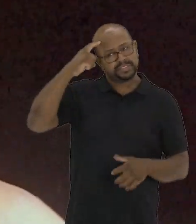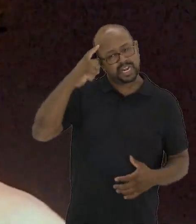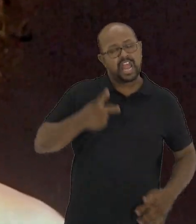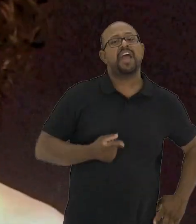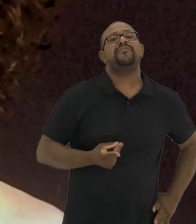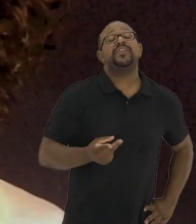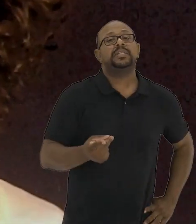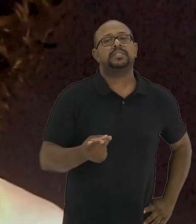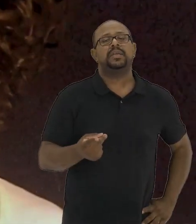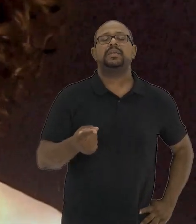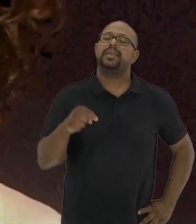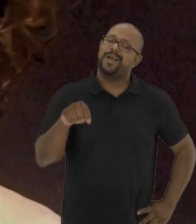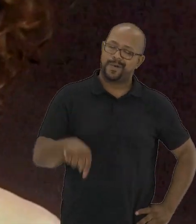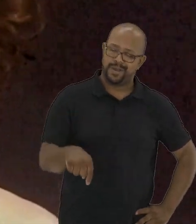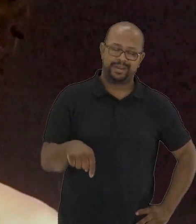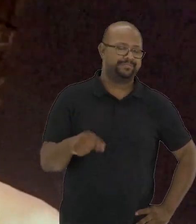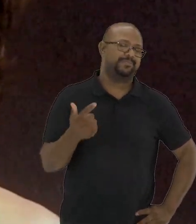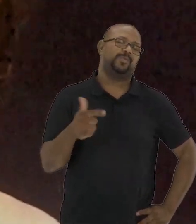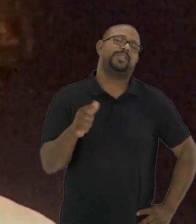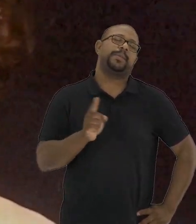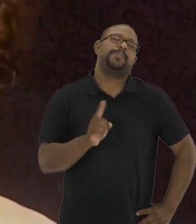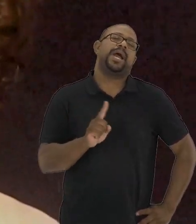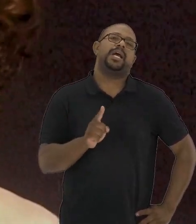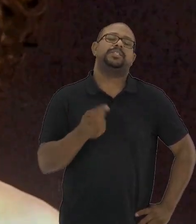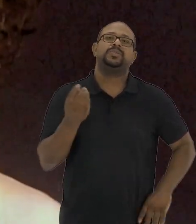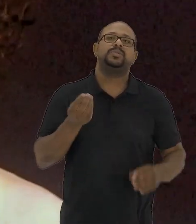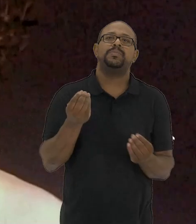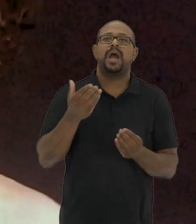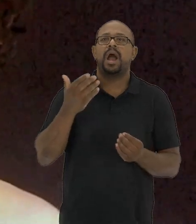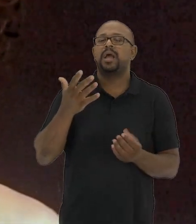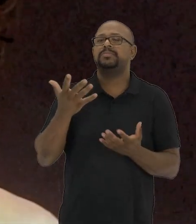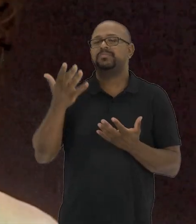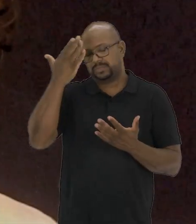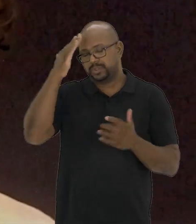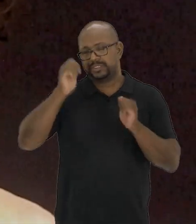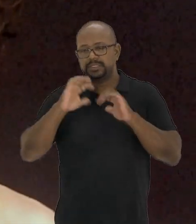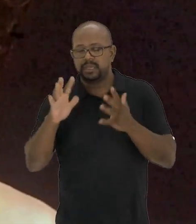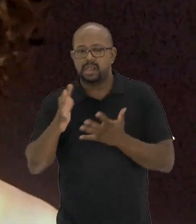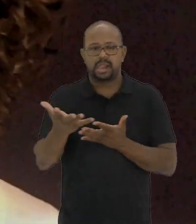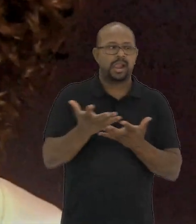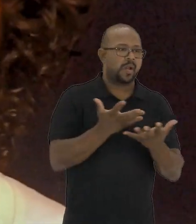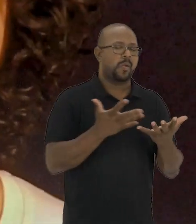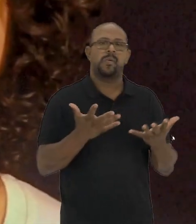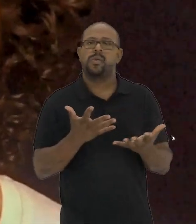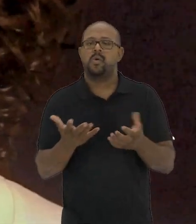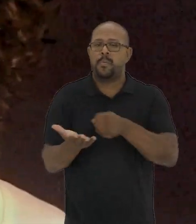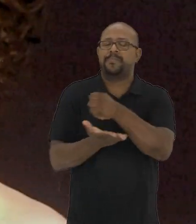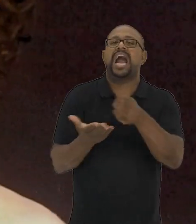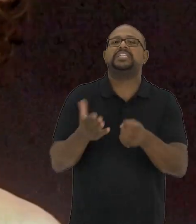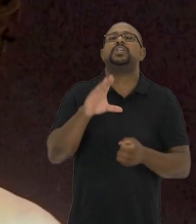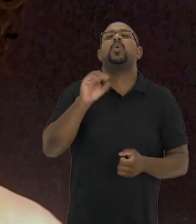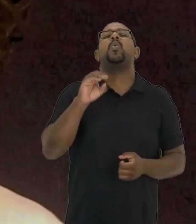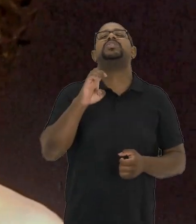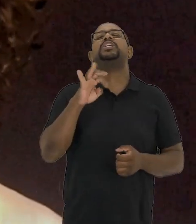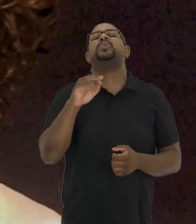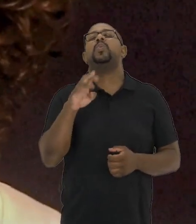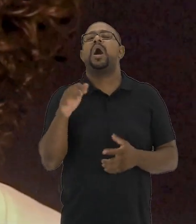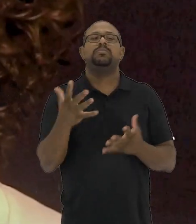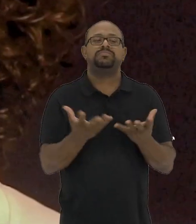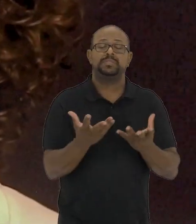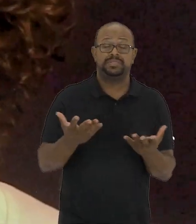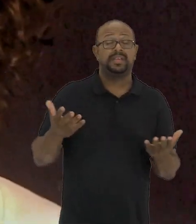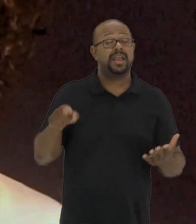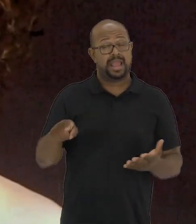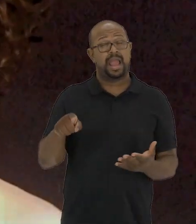que até então pareciam fixas e que já agora não têm mais uma noção ou relação com qualquer alicerce